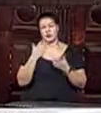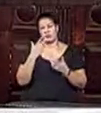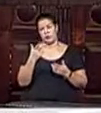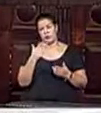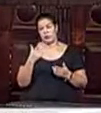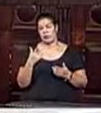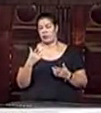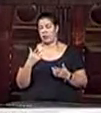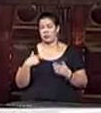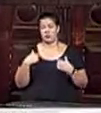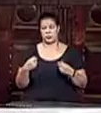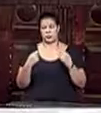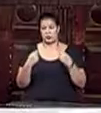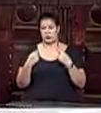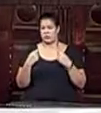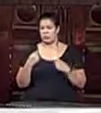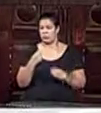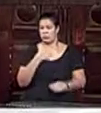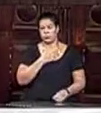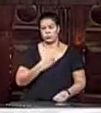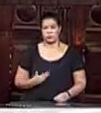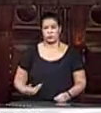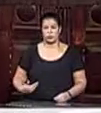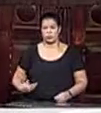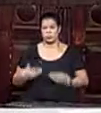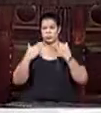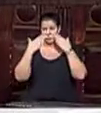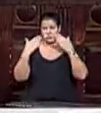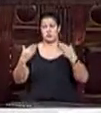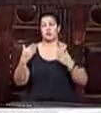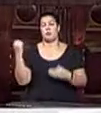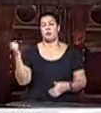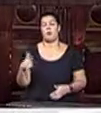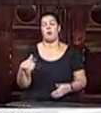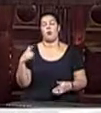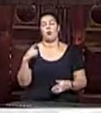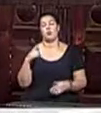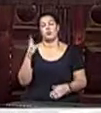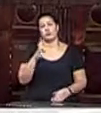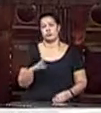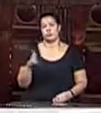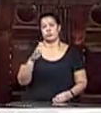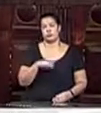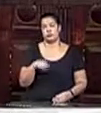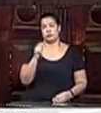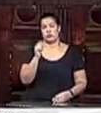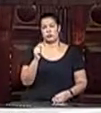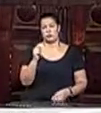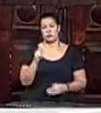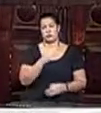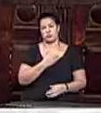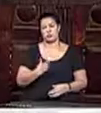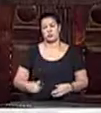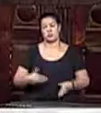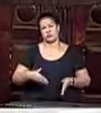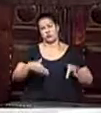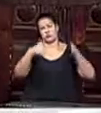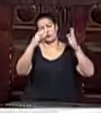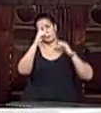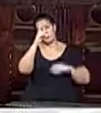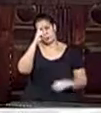aqui o meu protesto público, quanto mau uso do recurso público no Hospital Regional